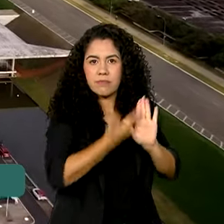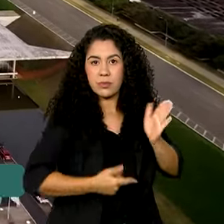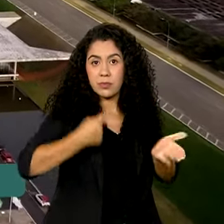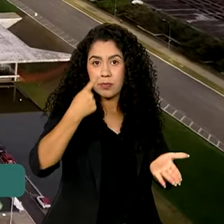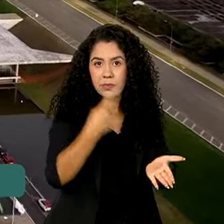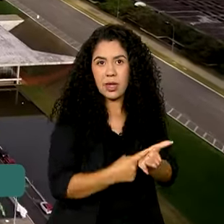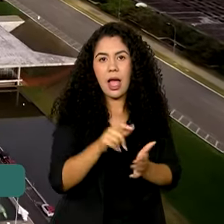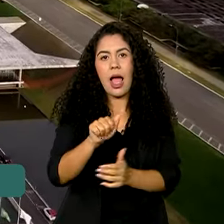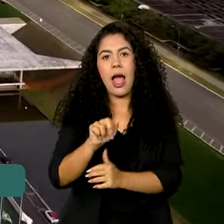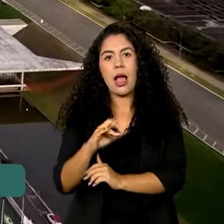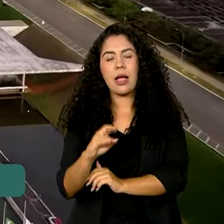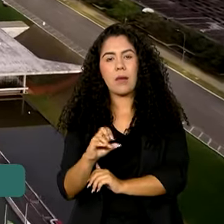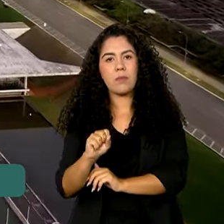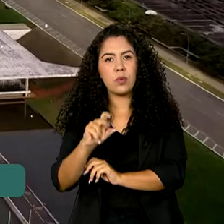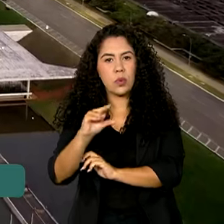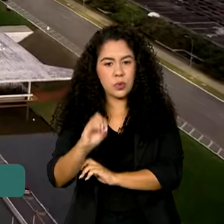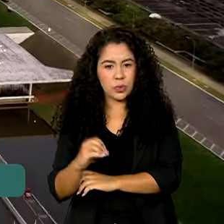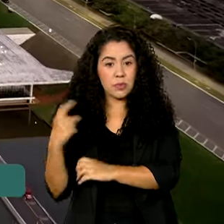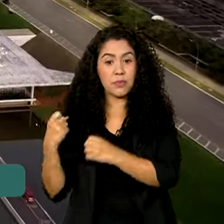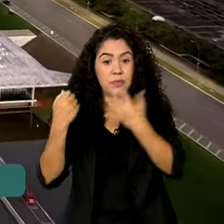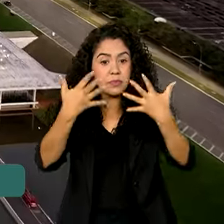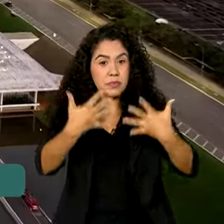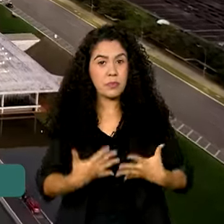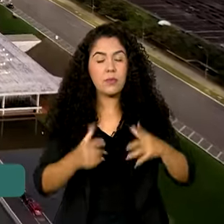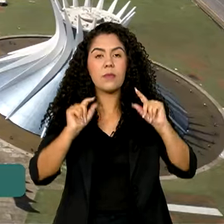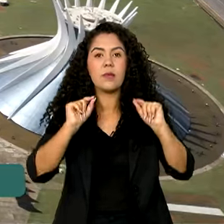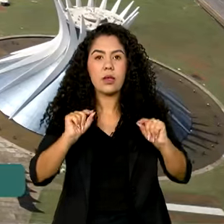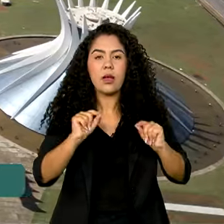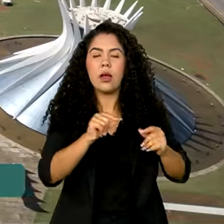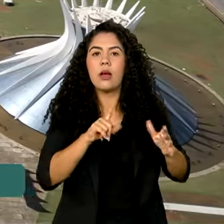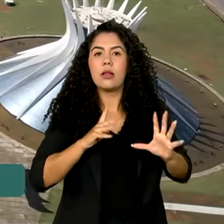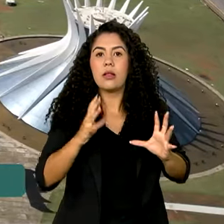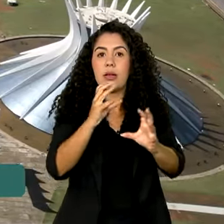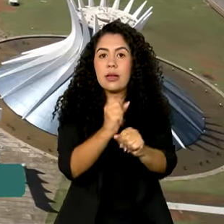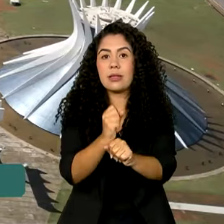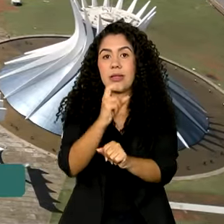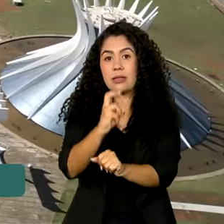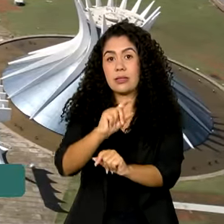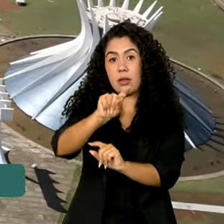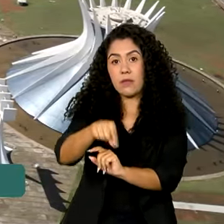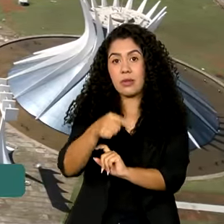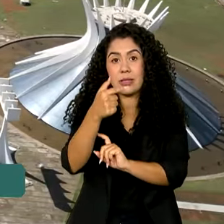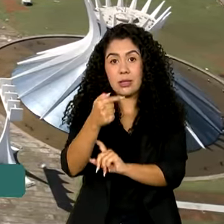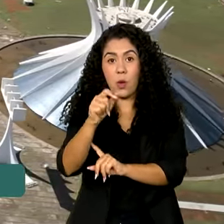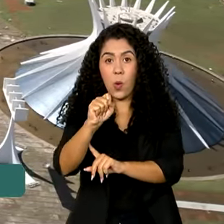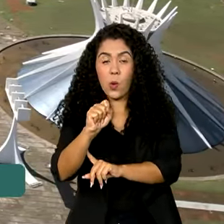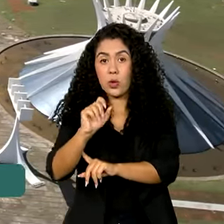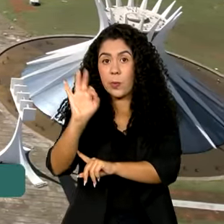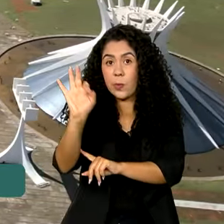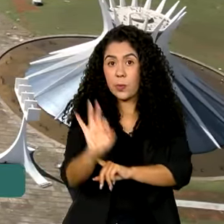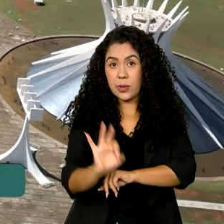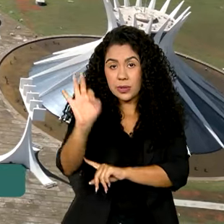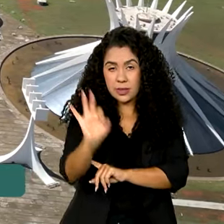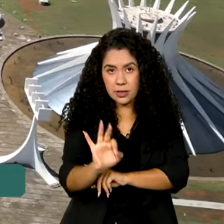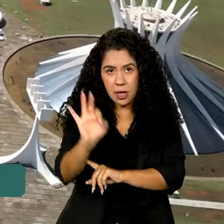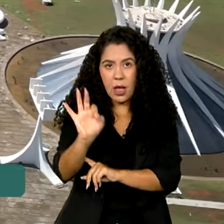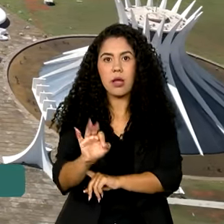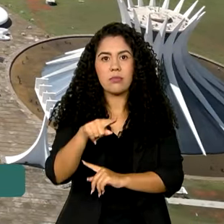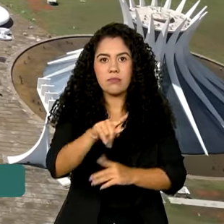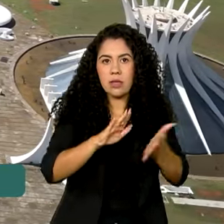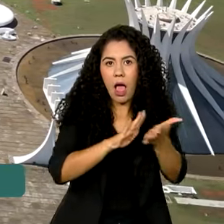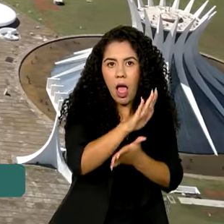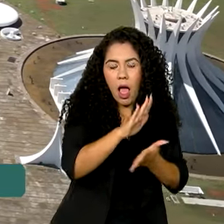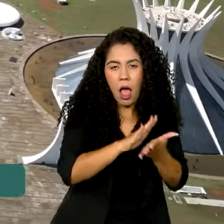enviado ao Congresso Nacional estima um aumento real de receitas de 5,78%, sem relação